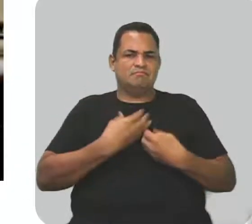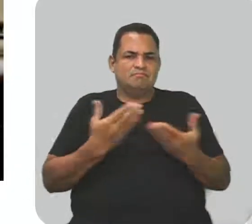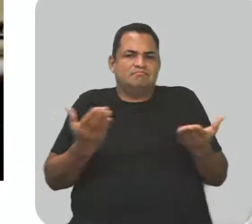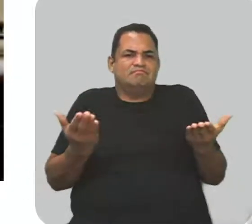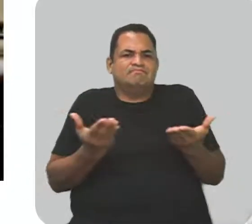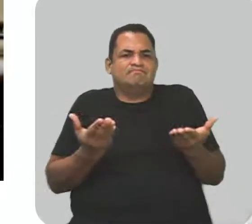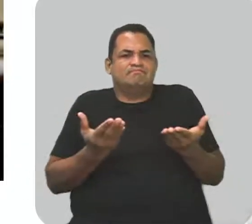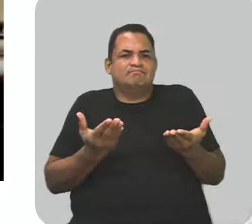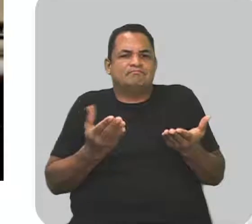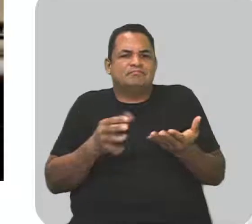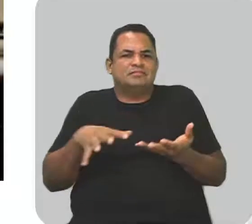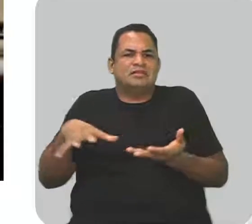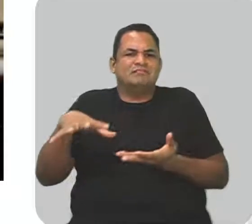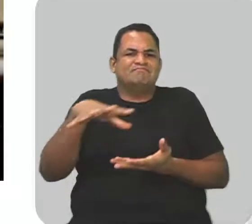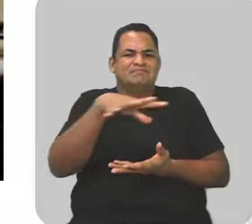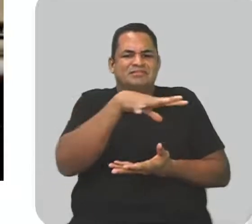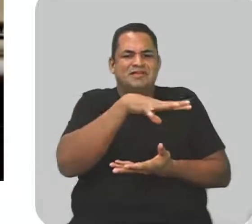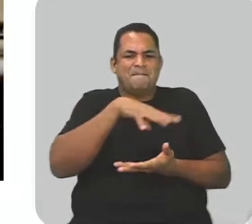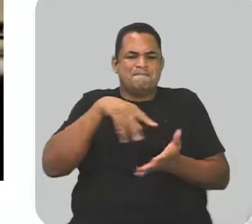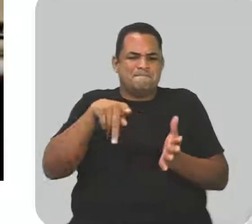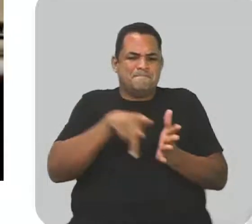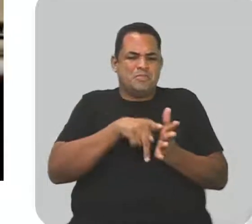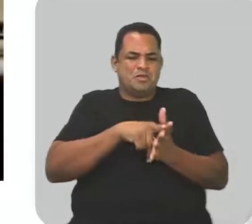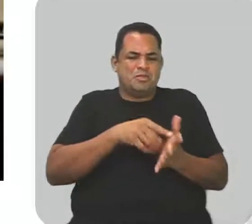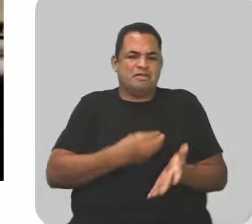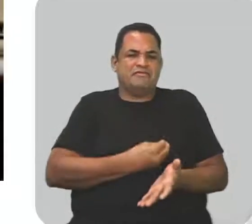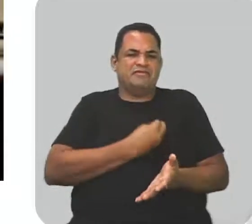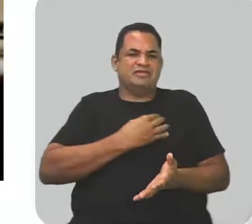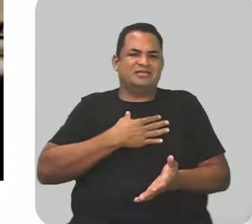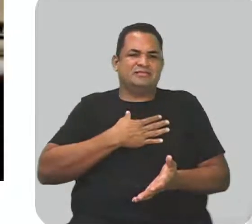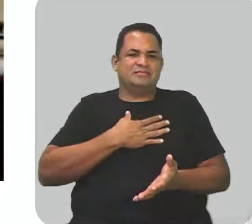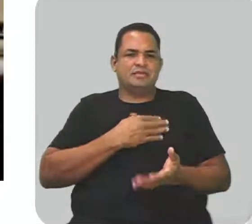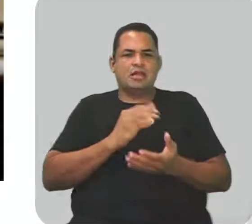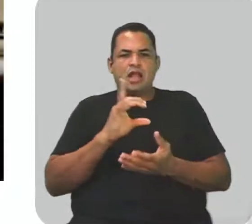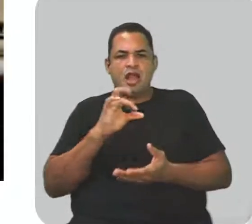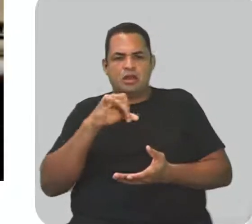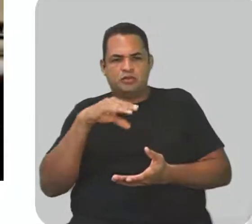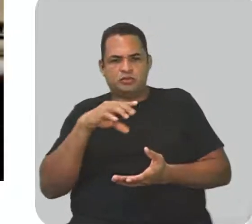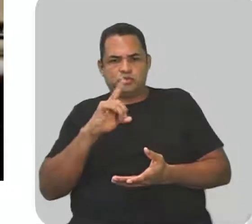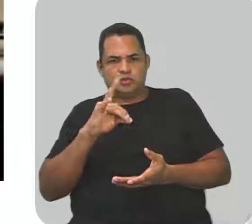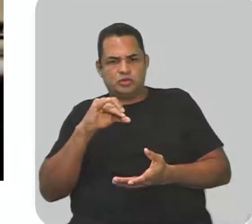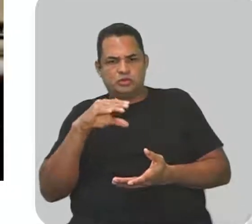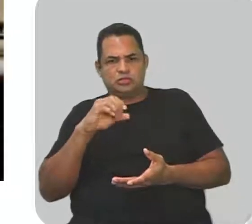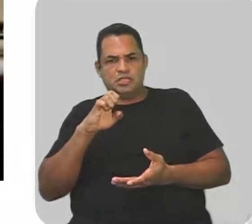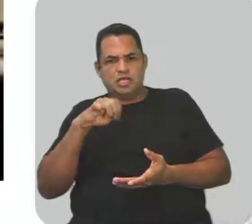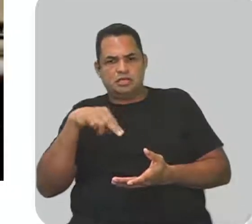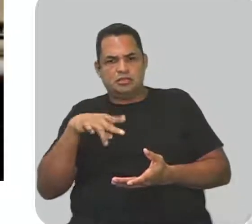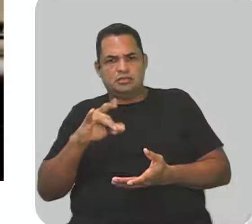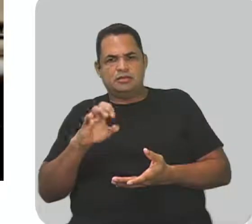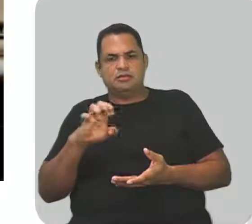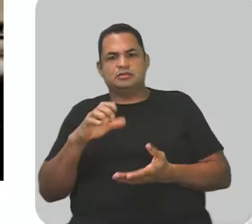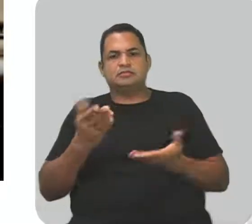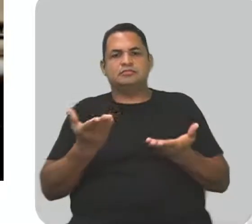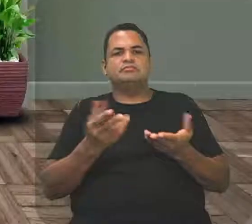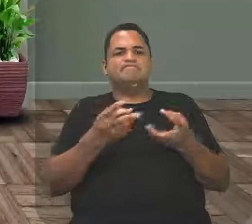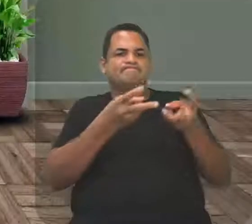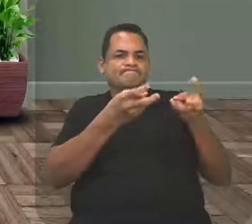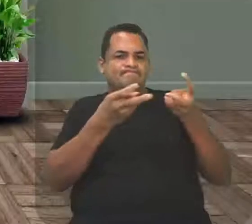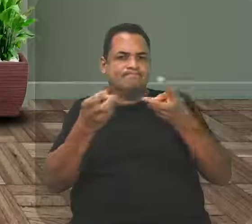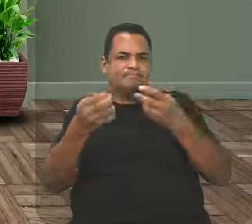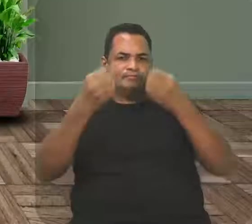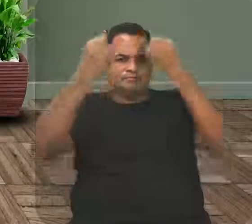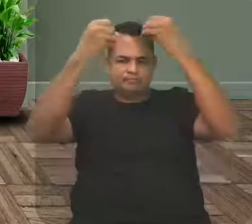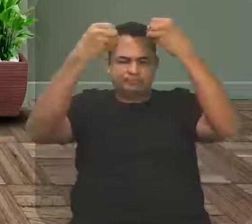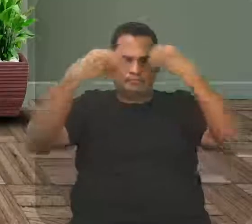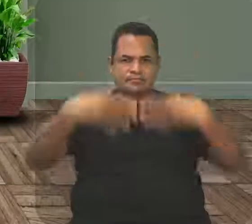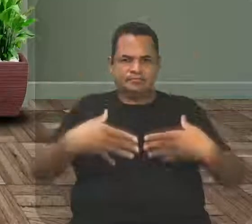inunda minha vida inteira. Carlos Drummond de Andrade. Percebam que Carlos aí tá explicando.